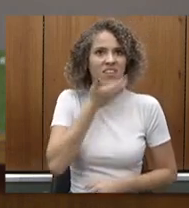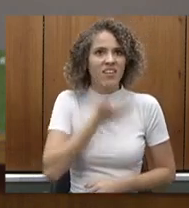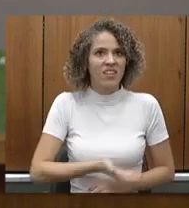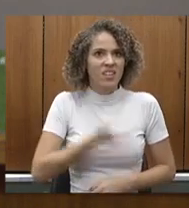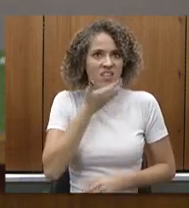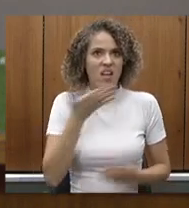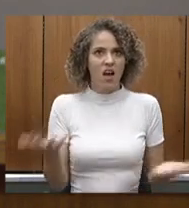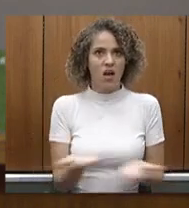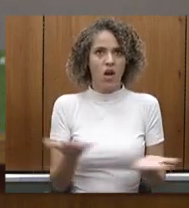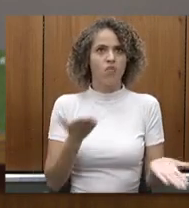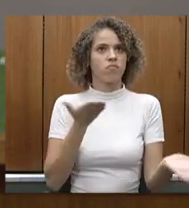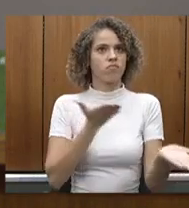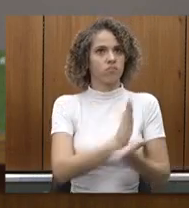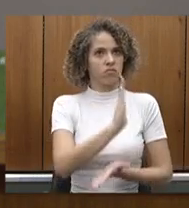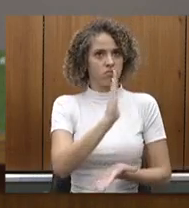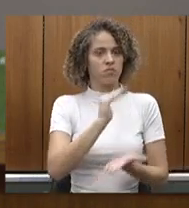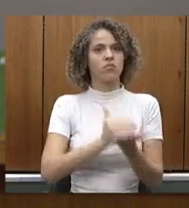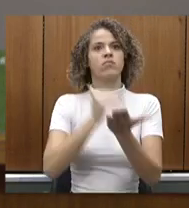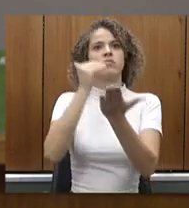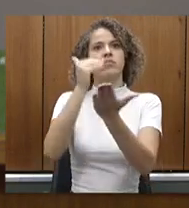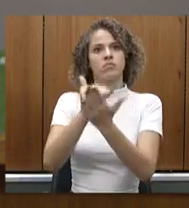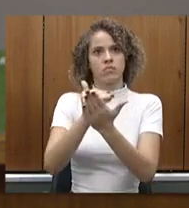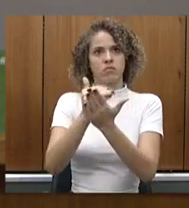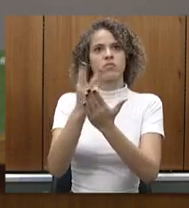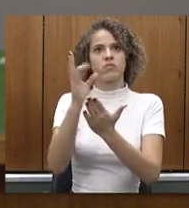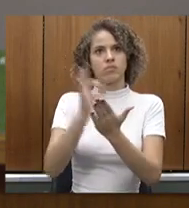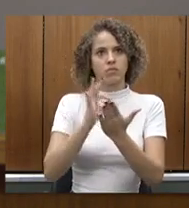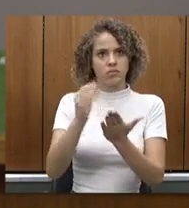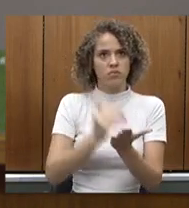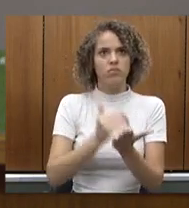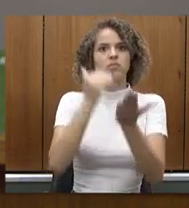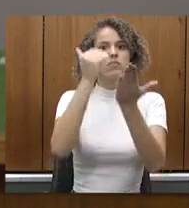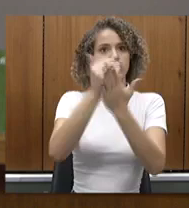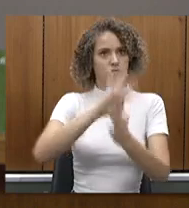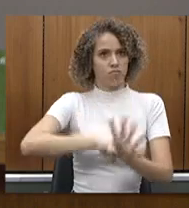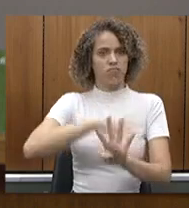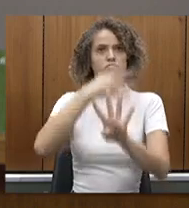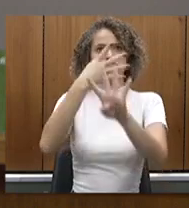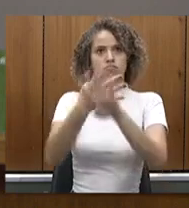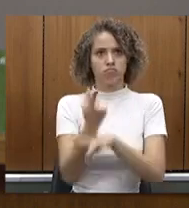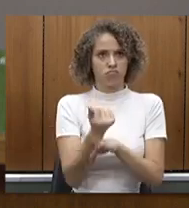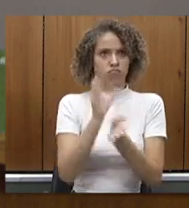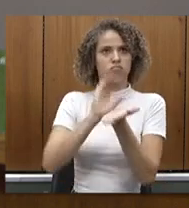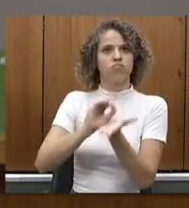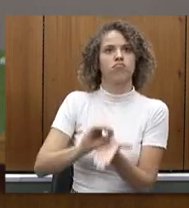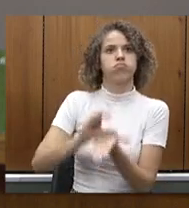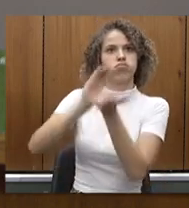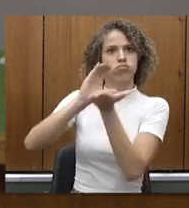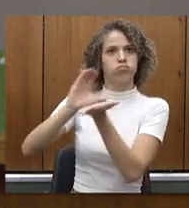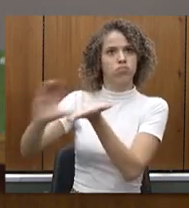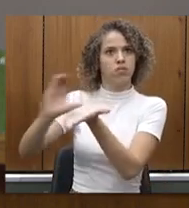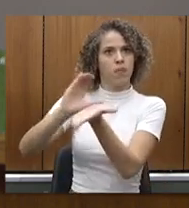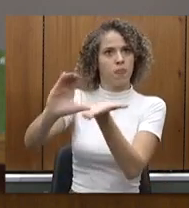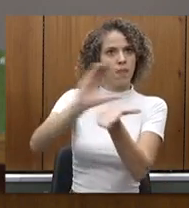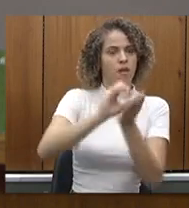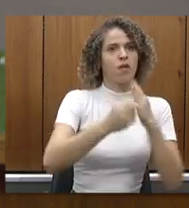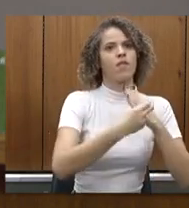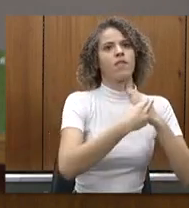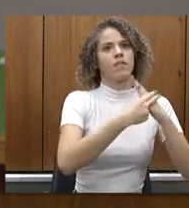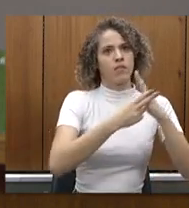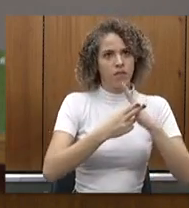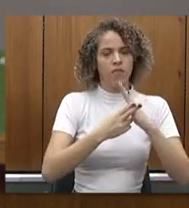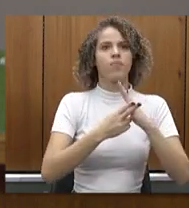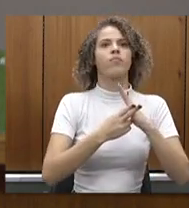que foi aprovado a gente aumentou para 100% então nós quadruplicamos o valor de repasse de financiamento das UPAs habilitadas com